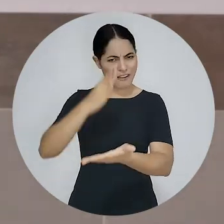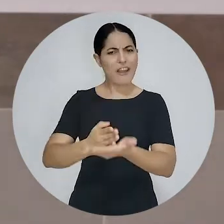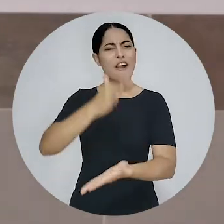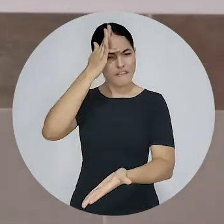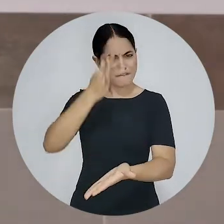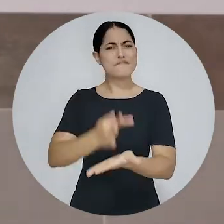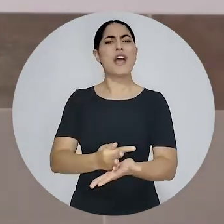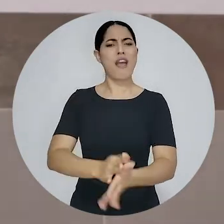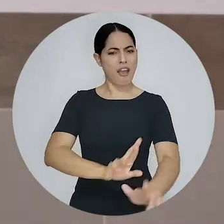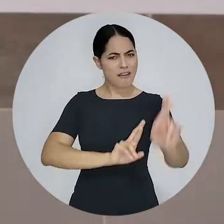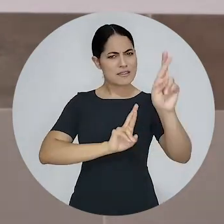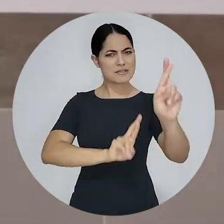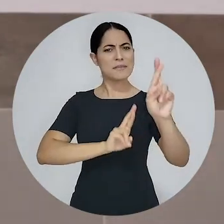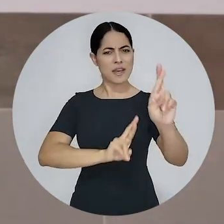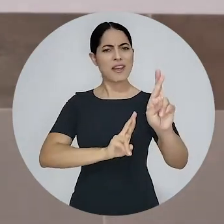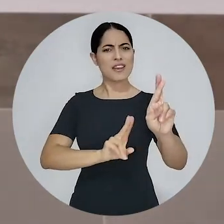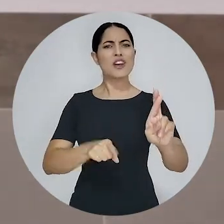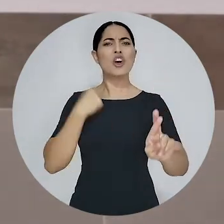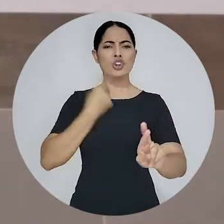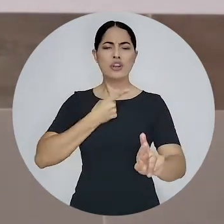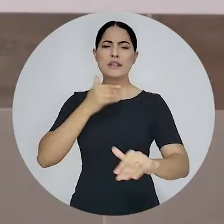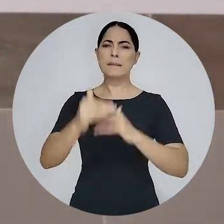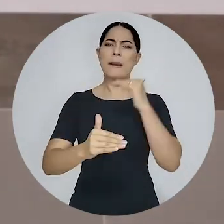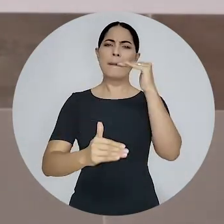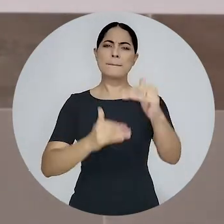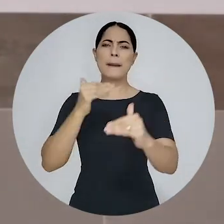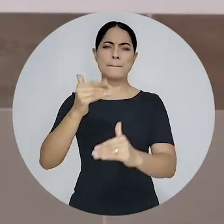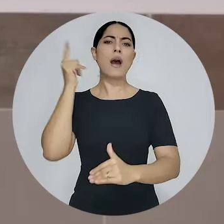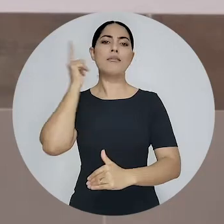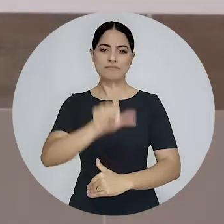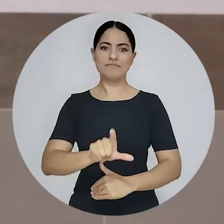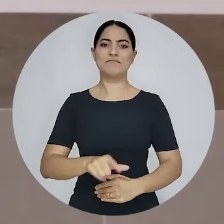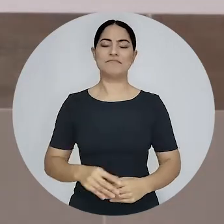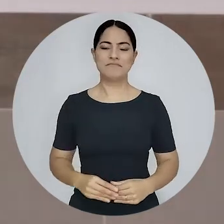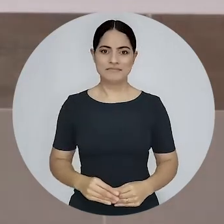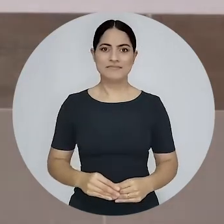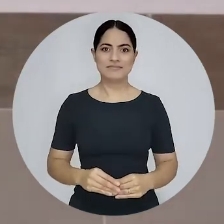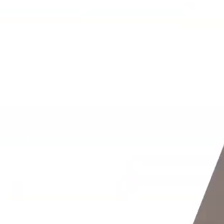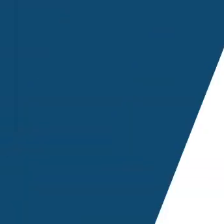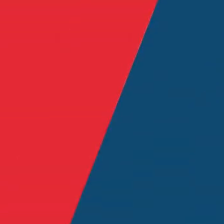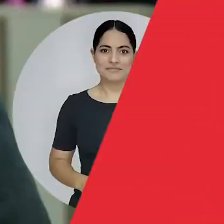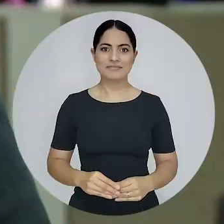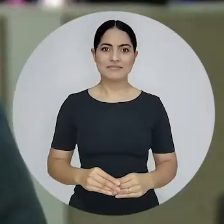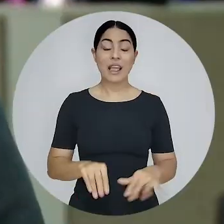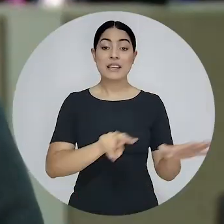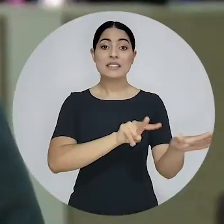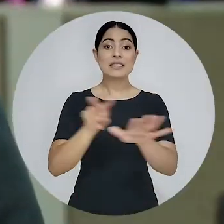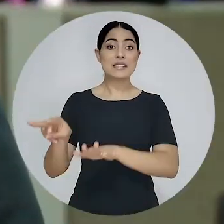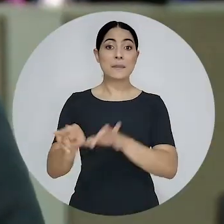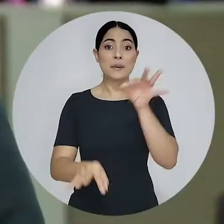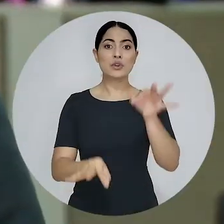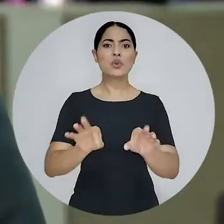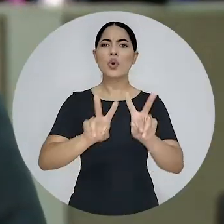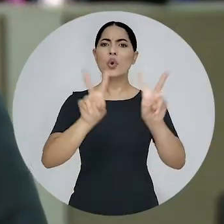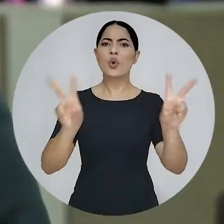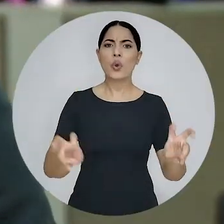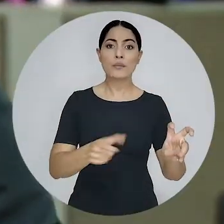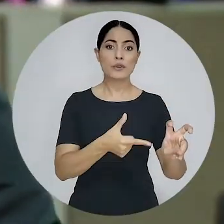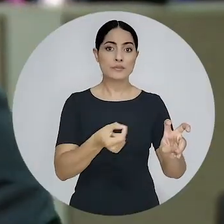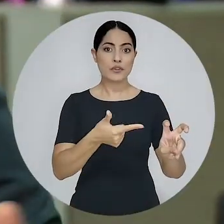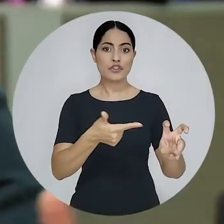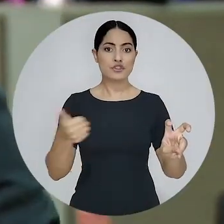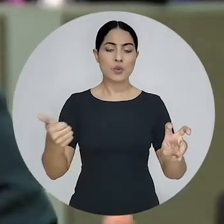Acredite, acredite, tenha fé, tenha esperança que nós vamos seguir construindo. A Semana Jurídica 2021,